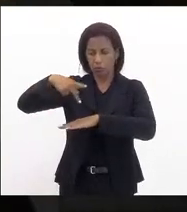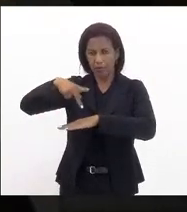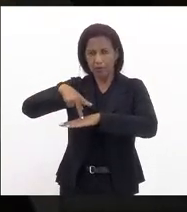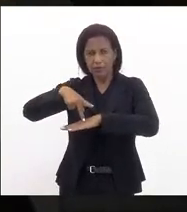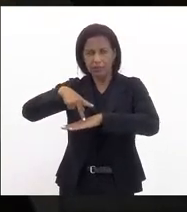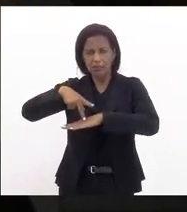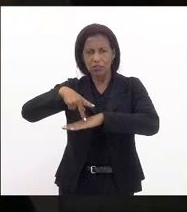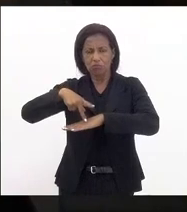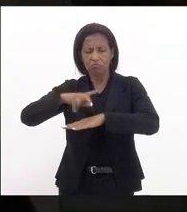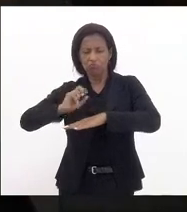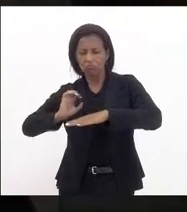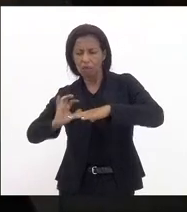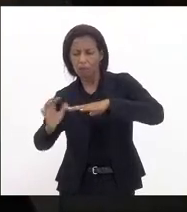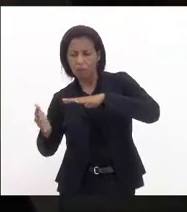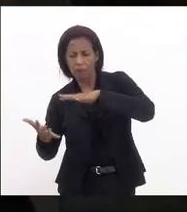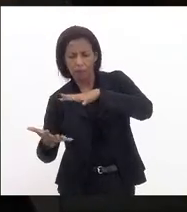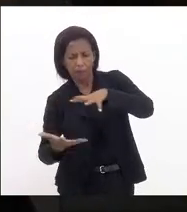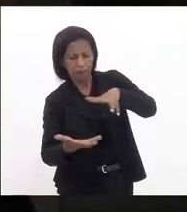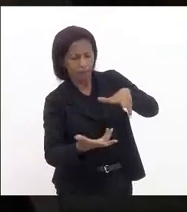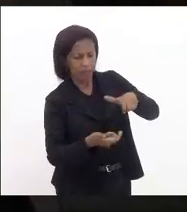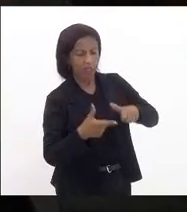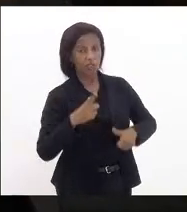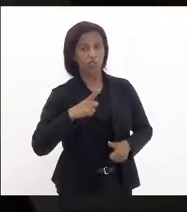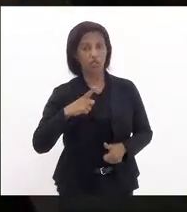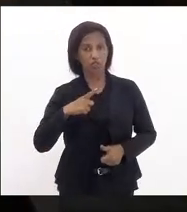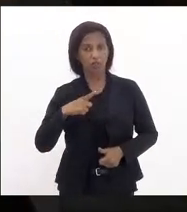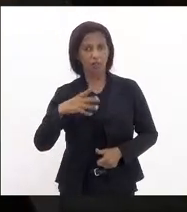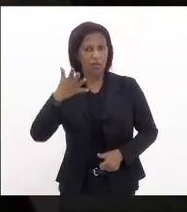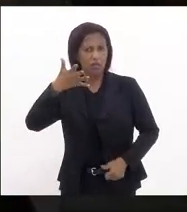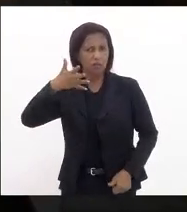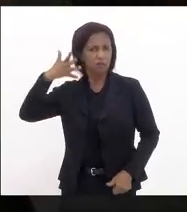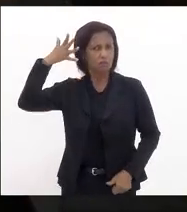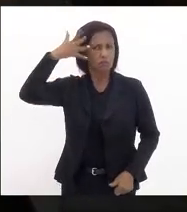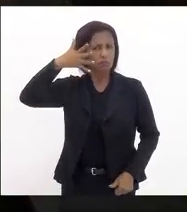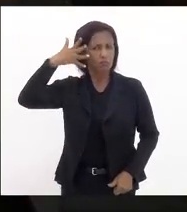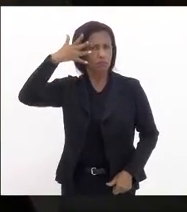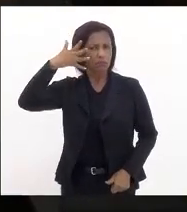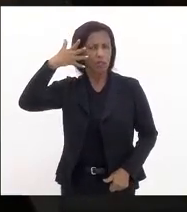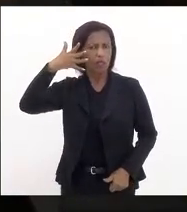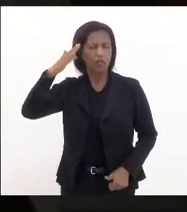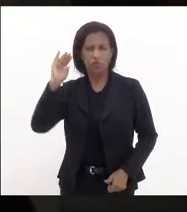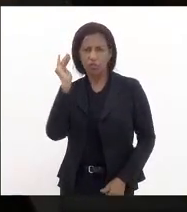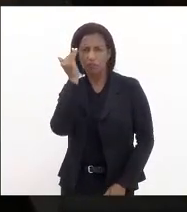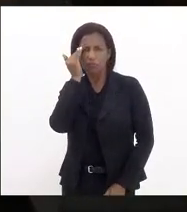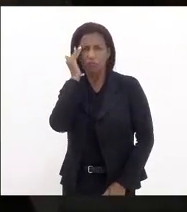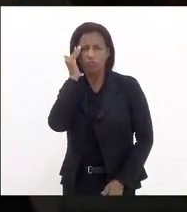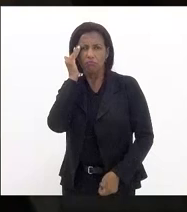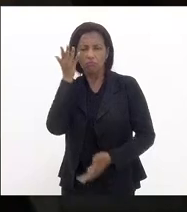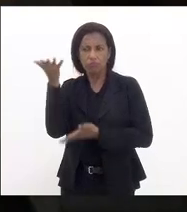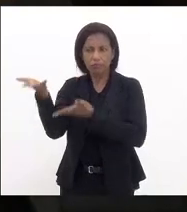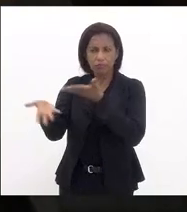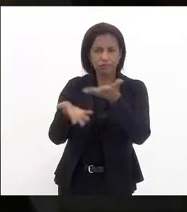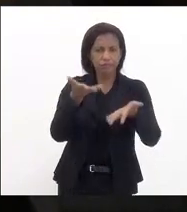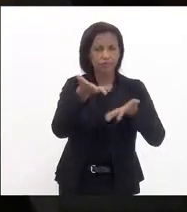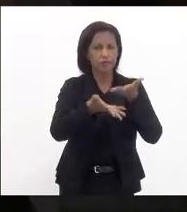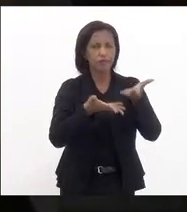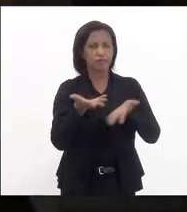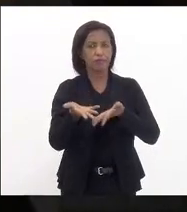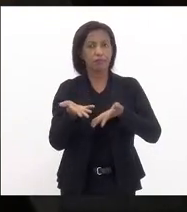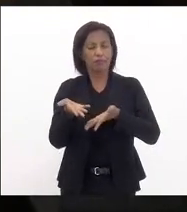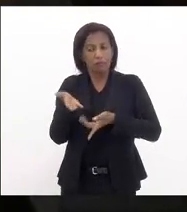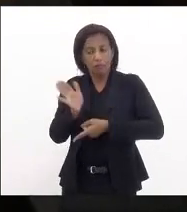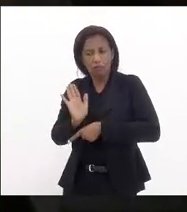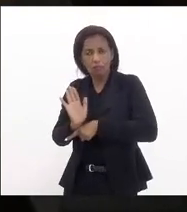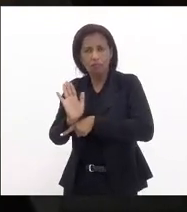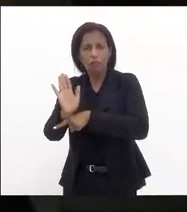tivessem um fórum de diálogo de entendimento de tratativas contribuísse para evitar